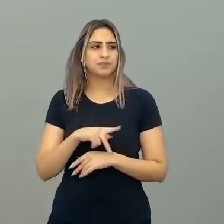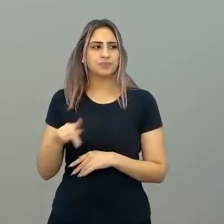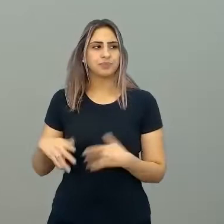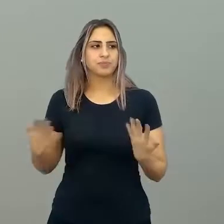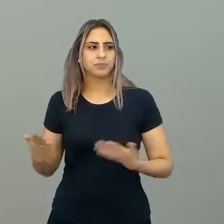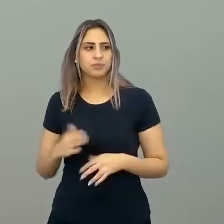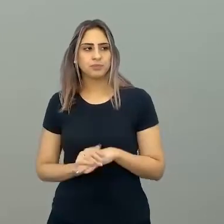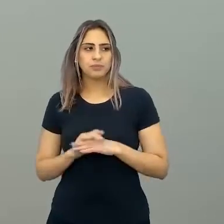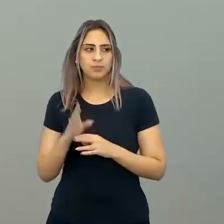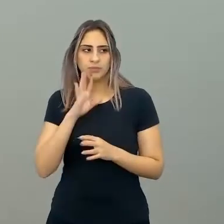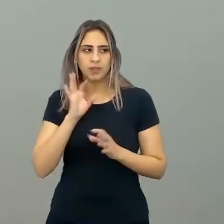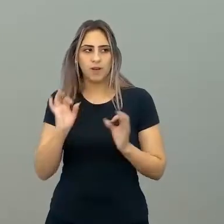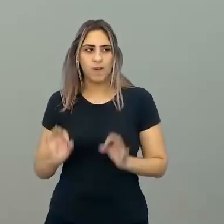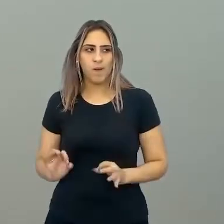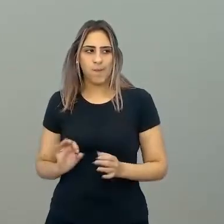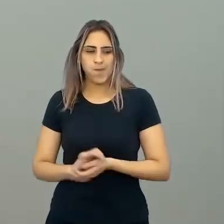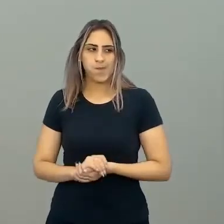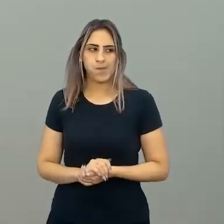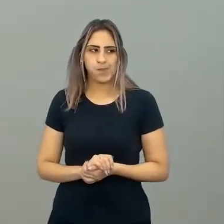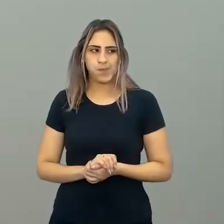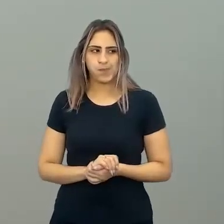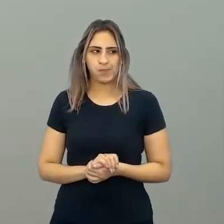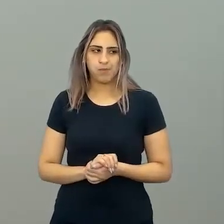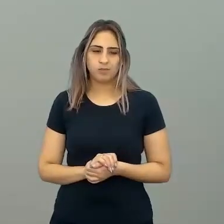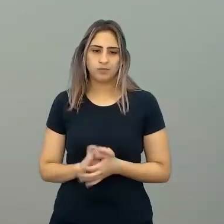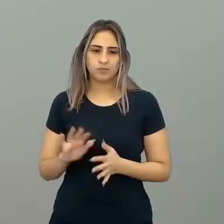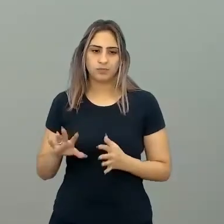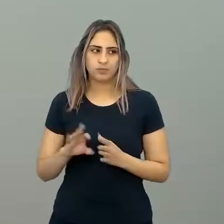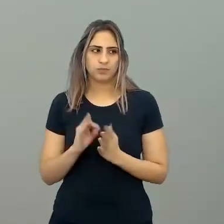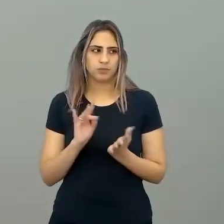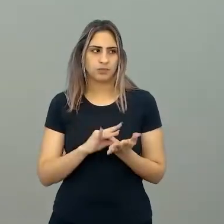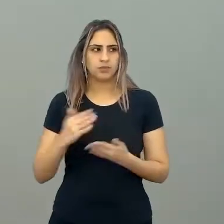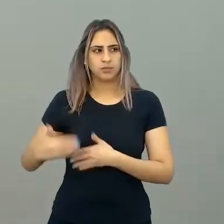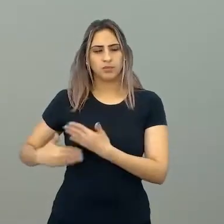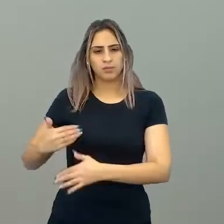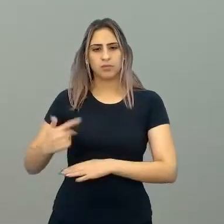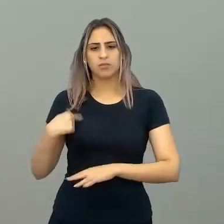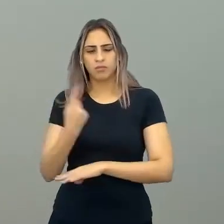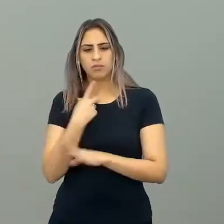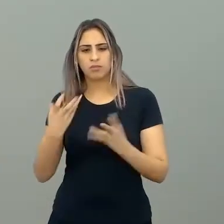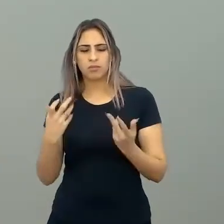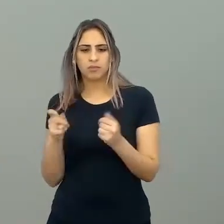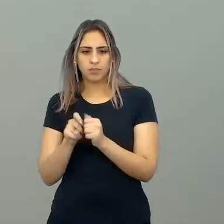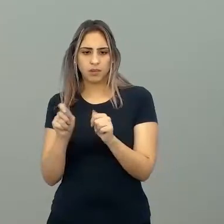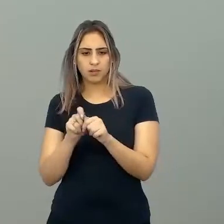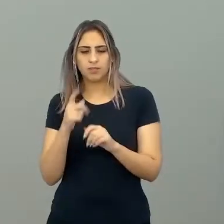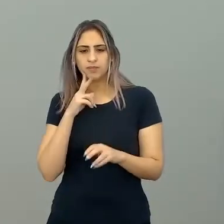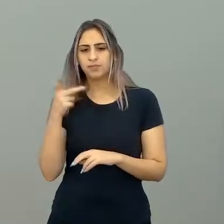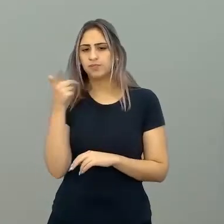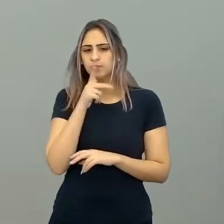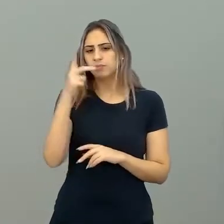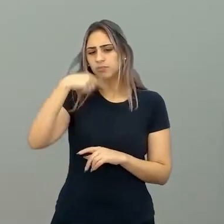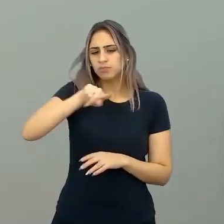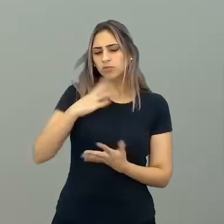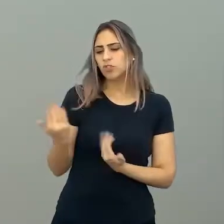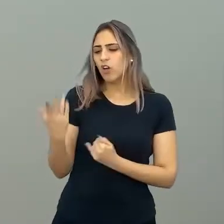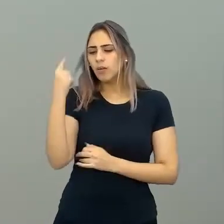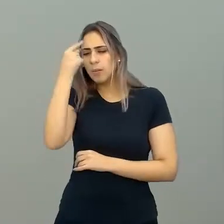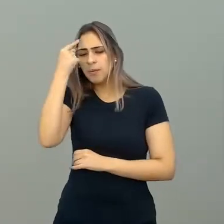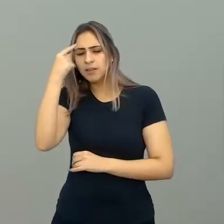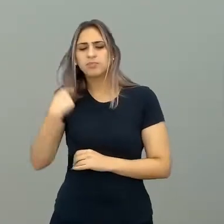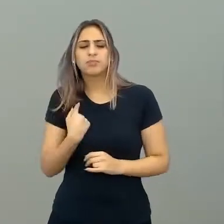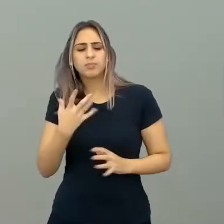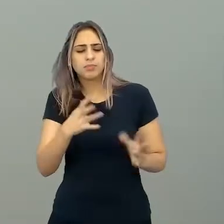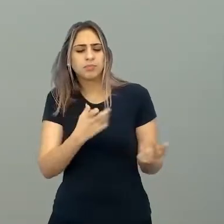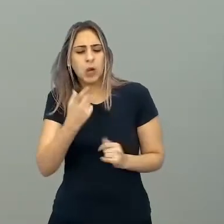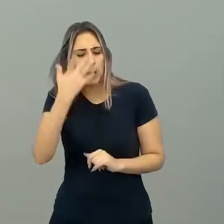Porque, justamente, o seu trabalho tem que fazer sentido. Não adianta eu falar, eu quero saber como jovens pensam. Aí, eu peguei uma pessoa